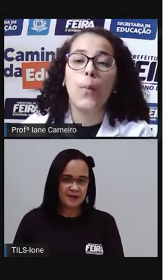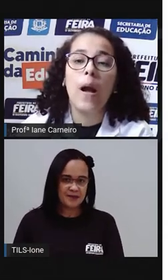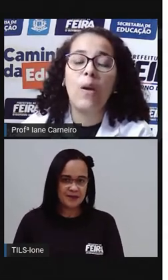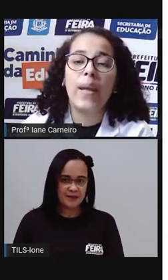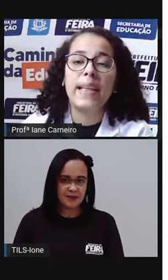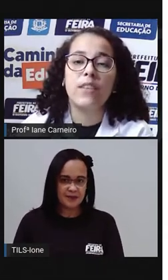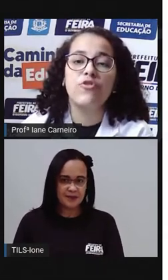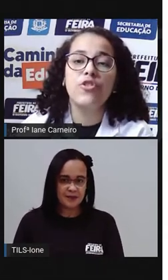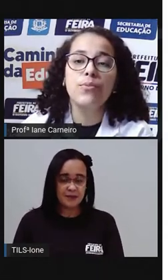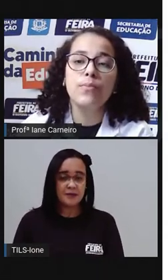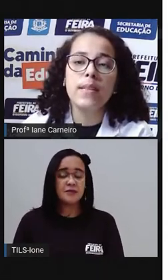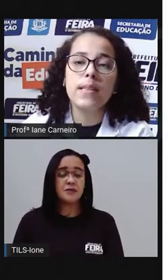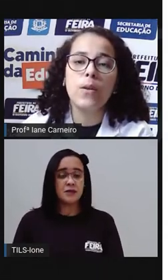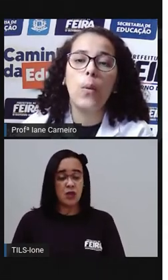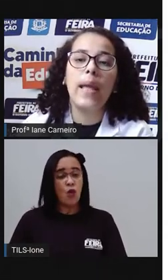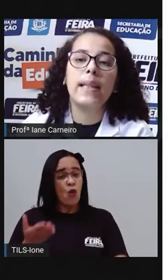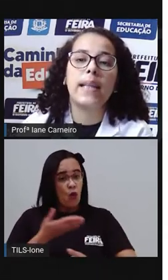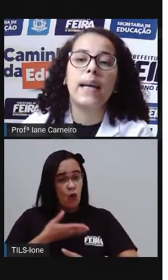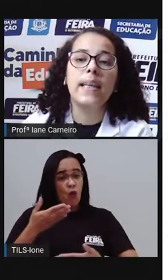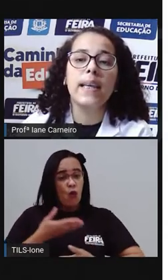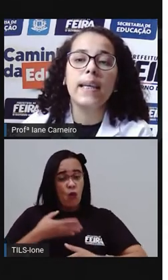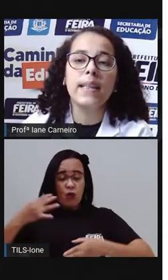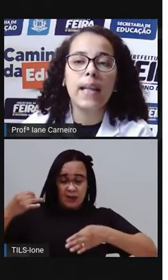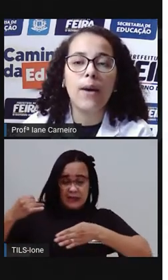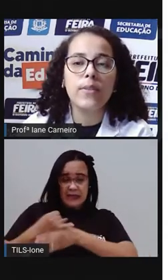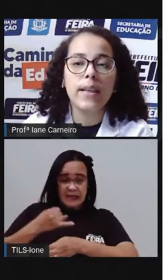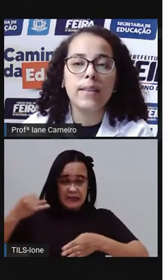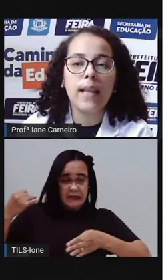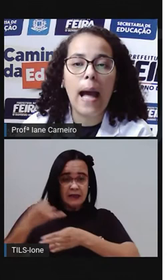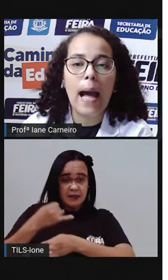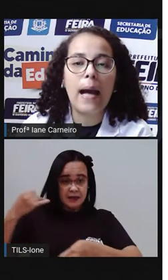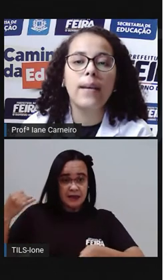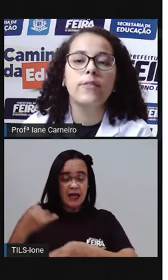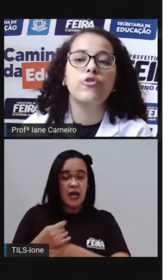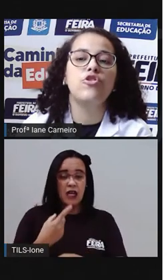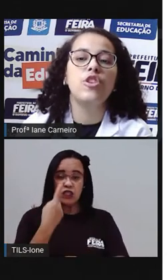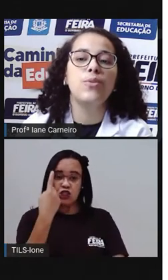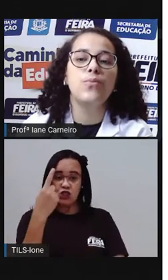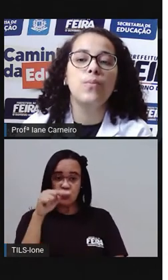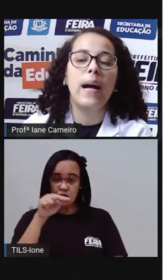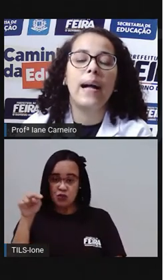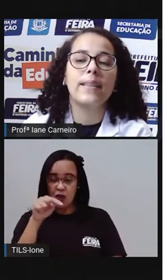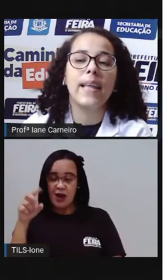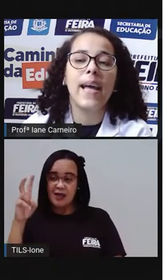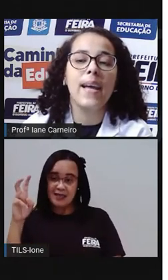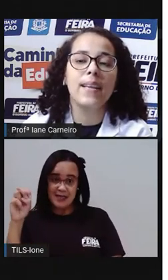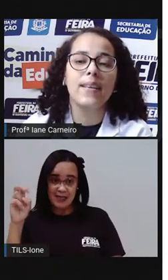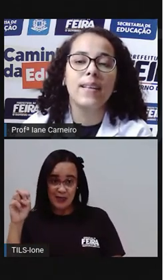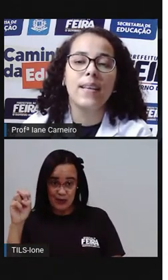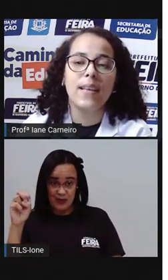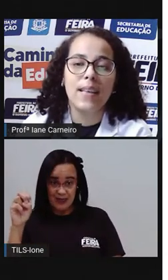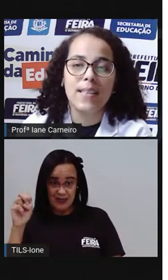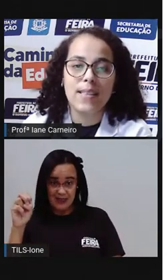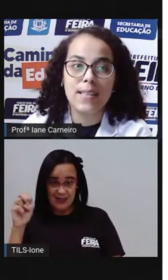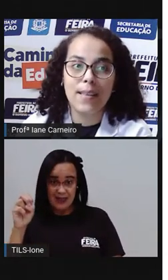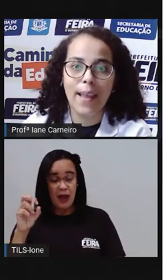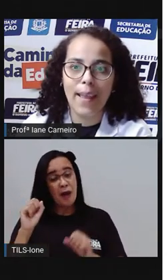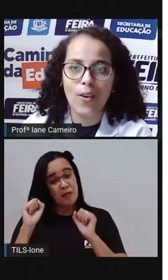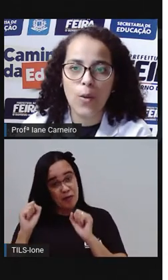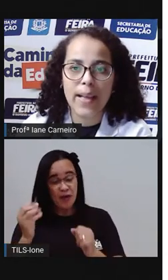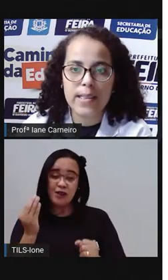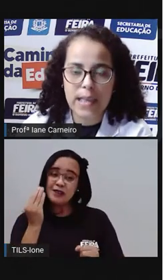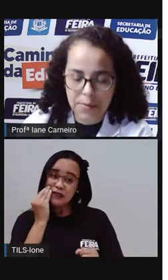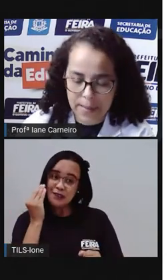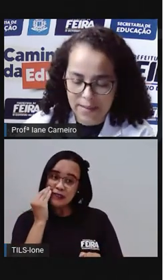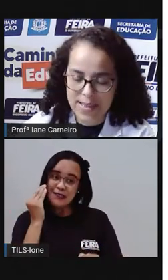Corpo aguenta. De um a cinquenta. E que tal tentar de um até sem?